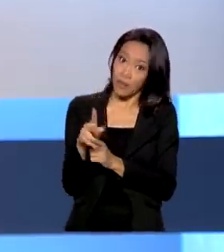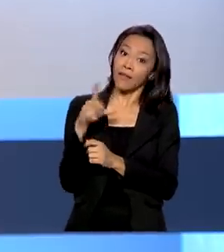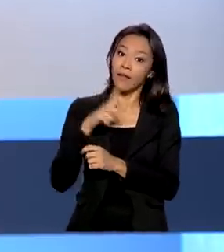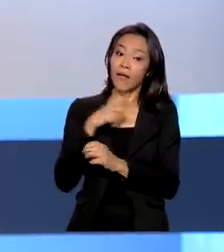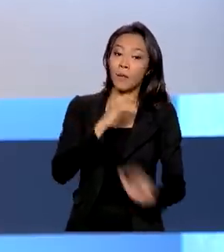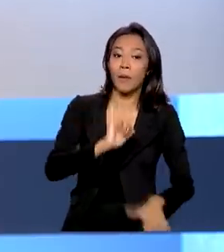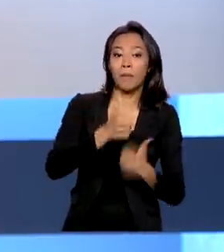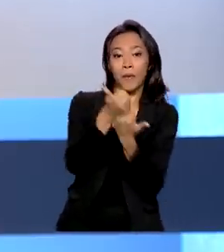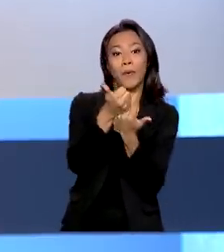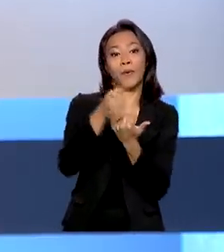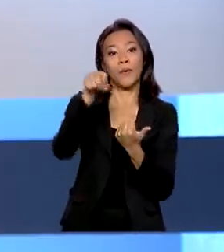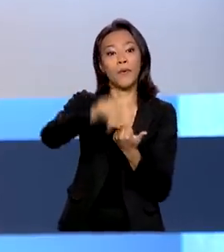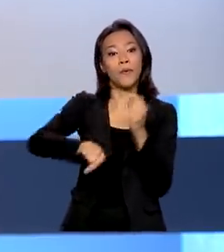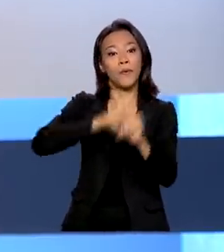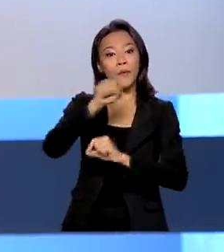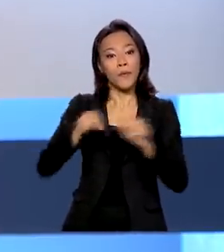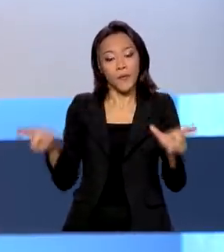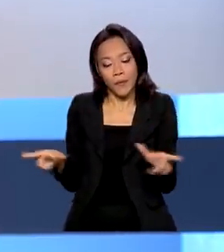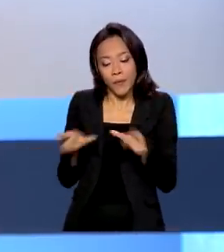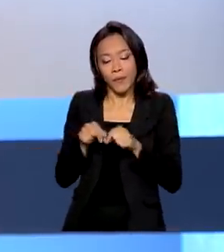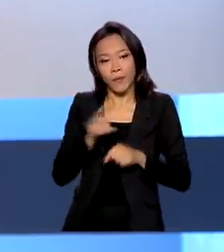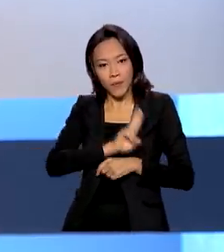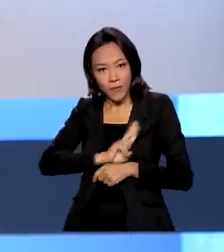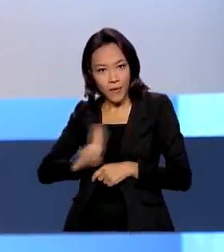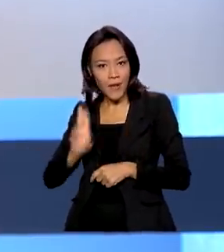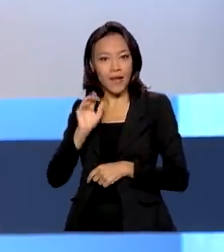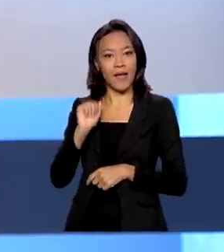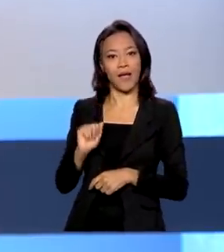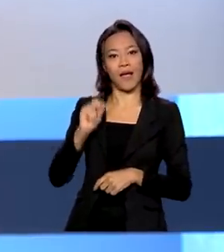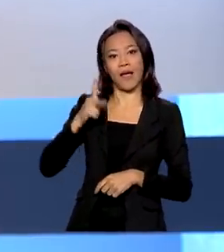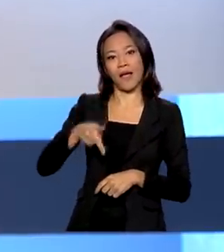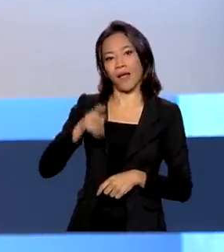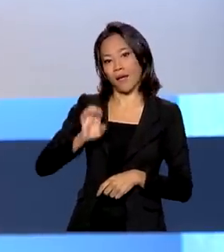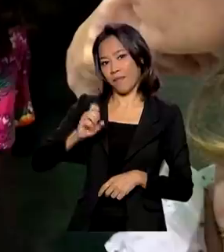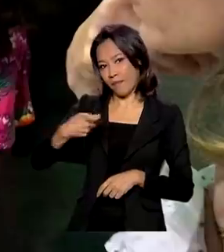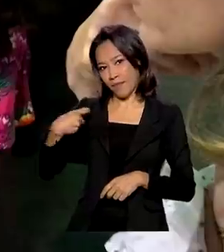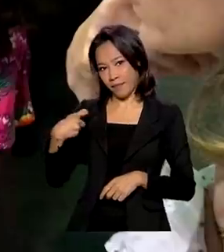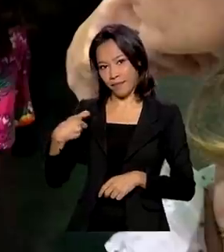Agência Brasileira de Promoção de Exportações e Investimentos, Apex.